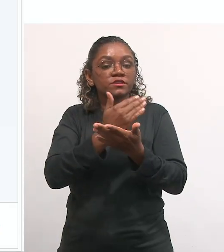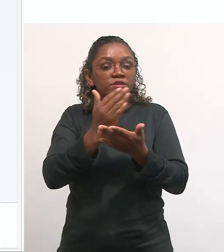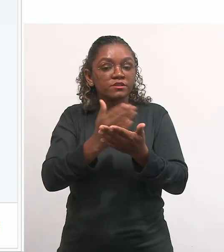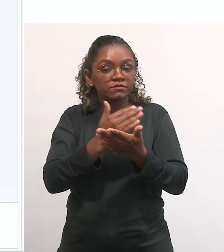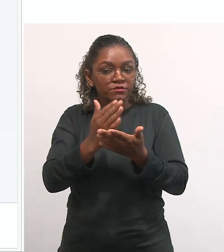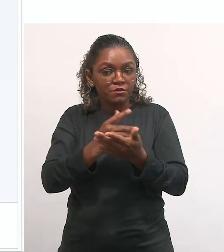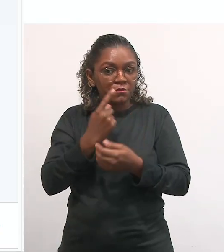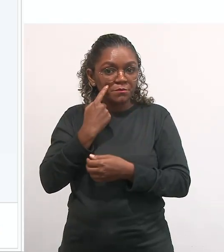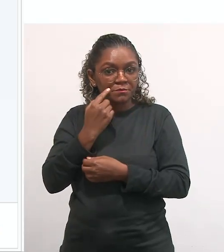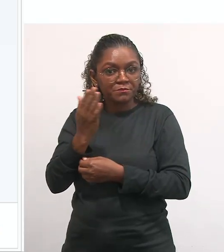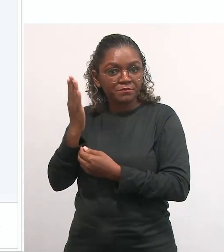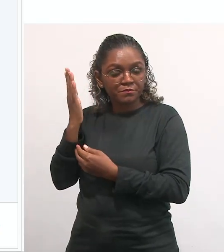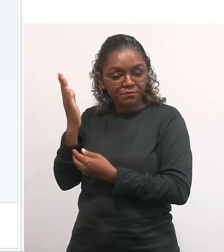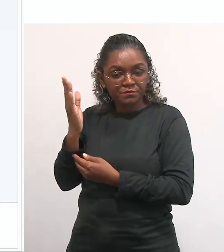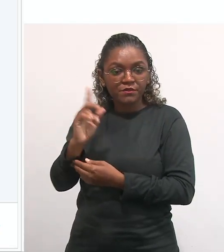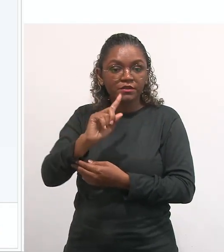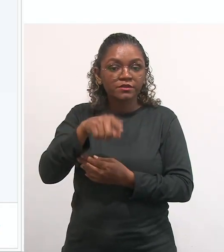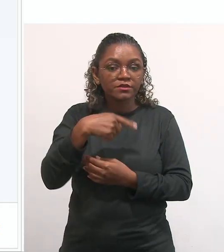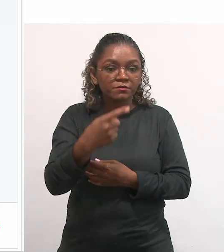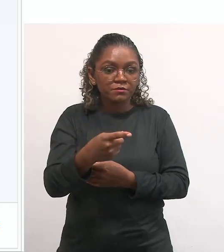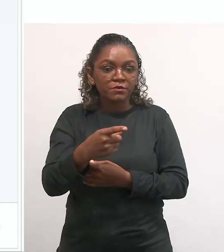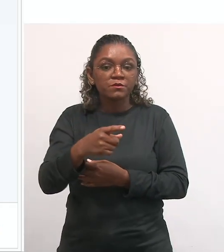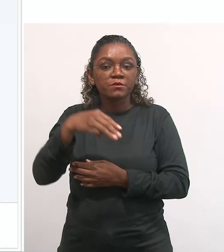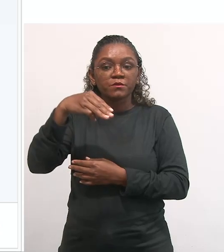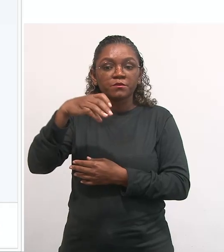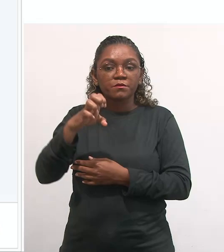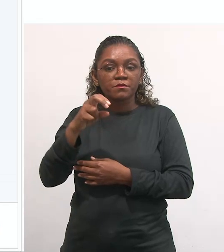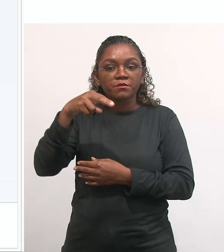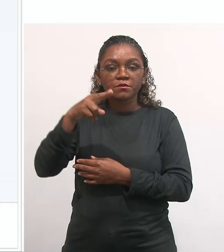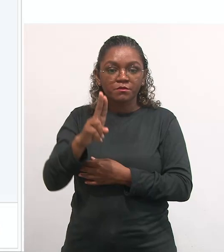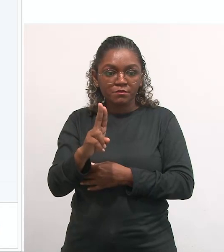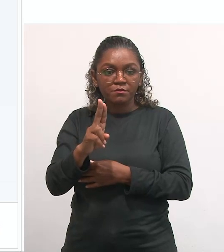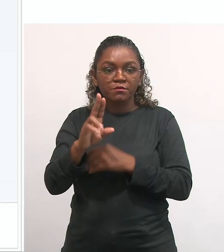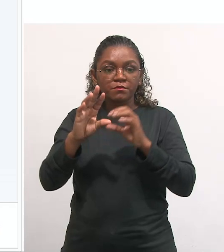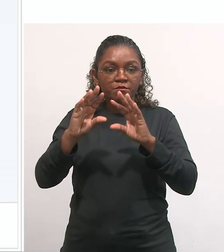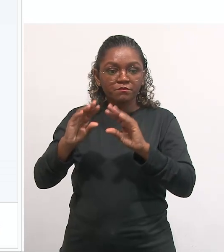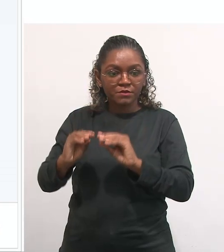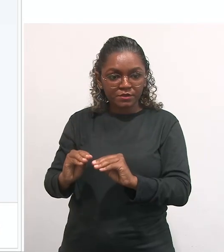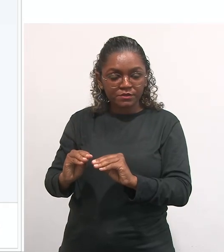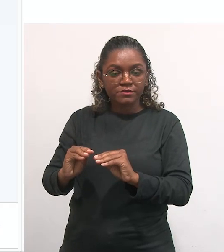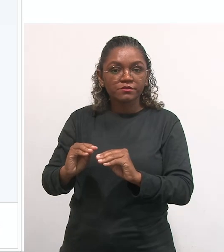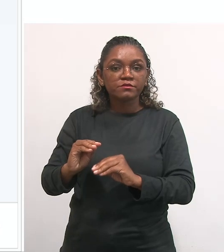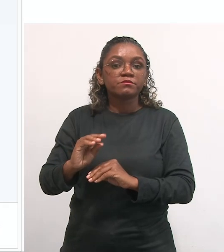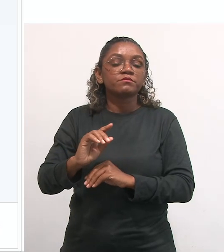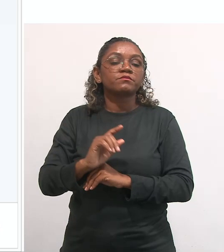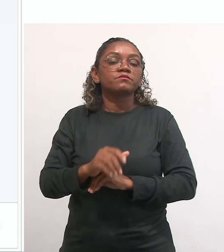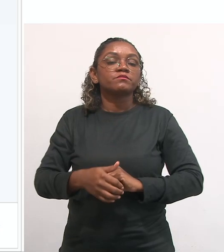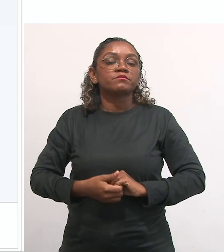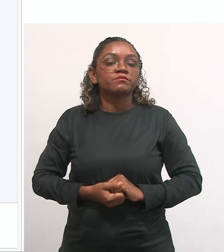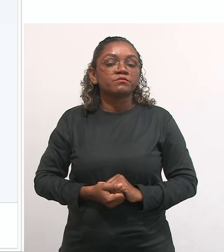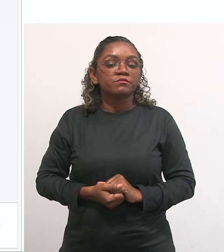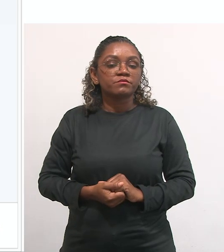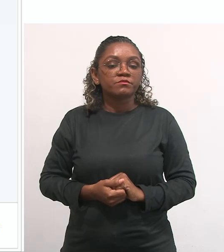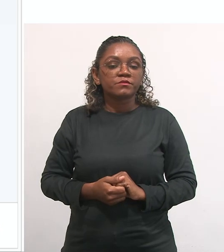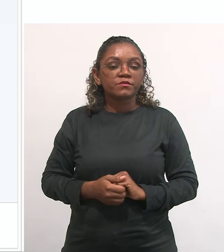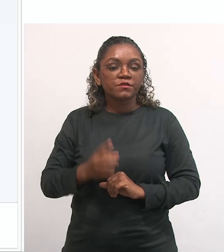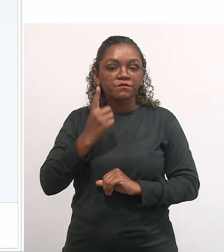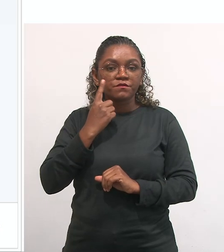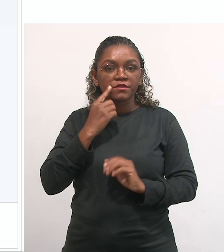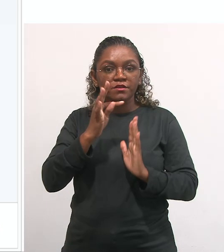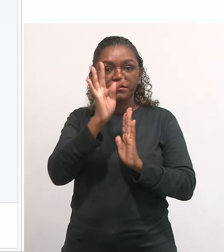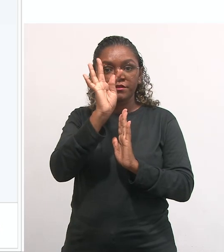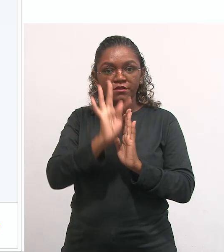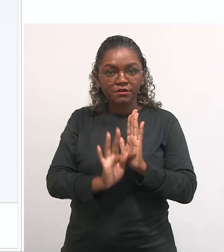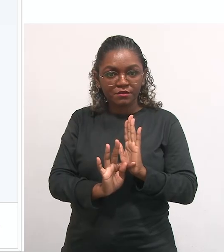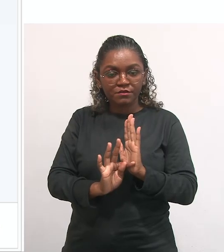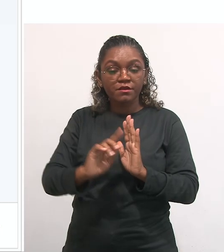livro, estou na página do swap, eu vou ocultar o menu para a gente poder visualizar com mais clareza o